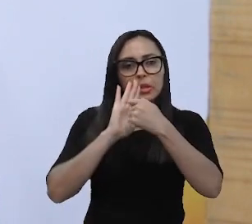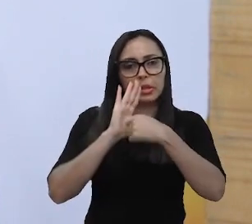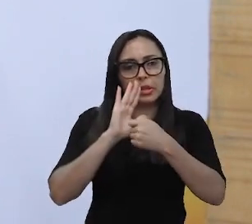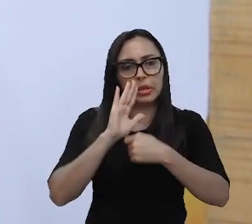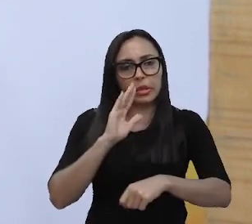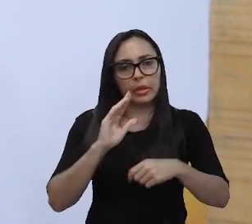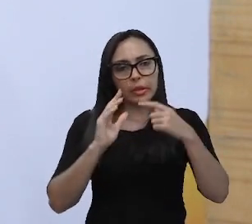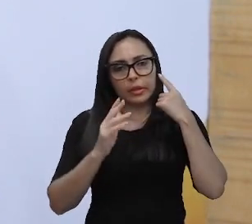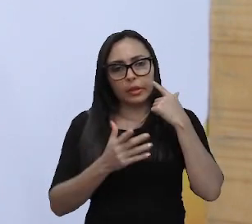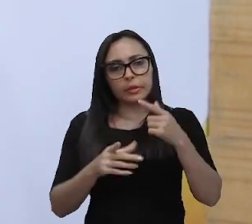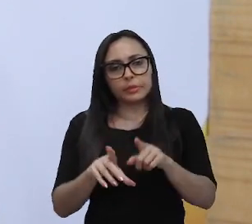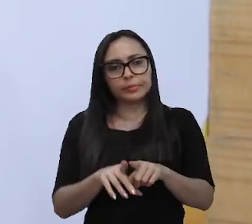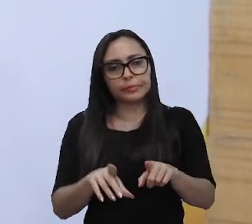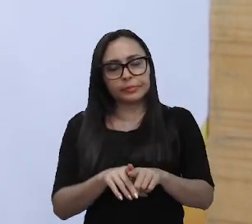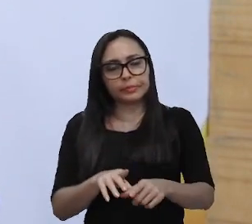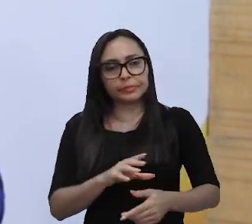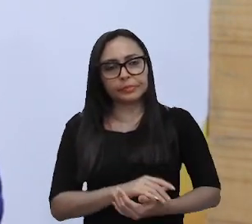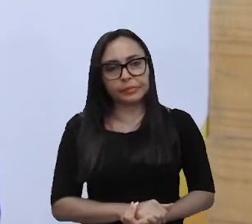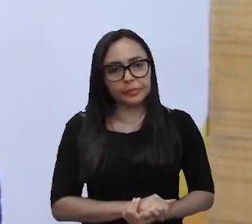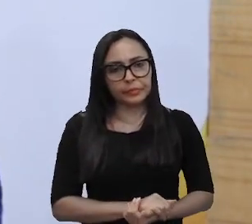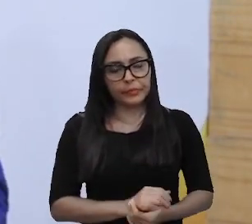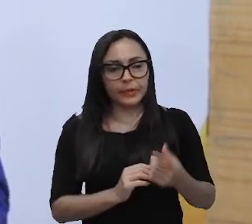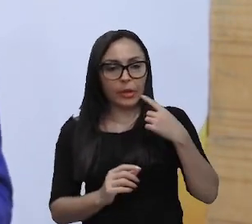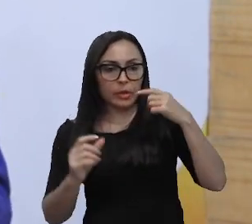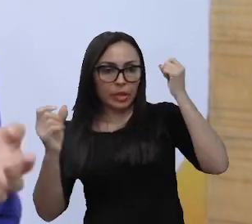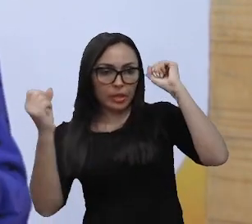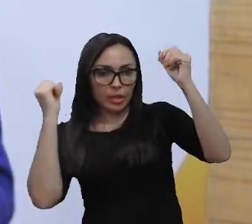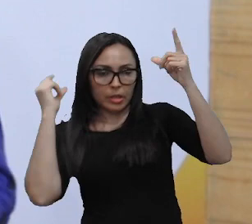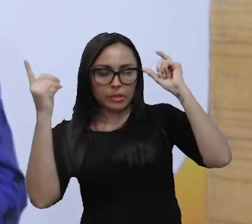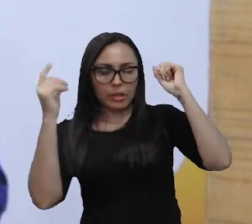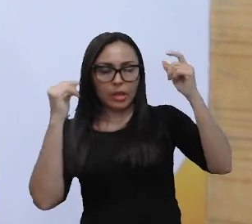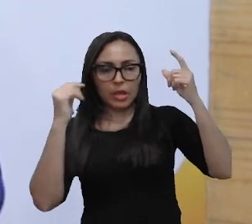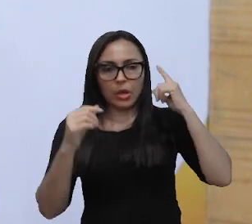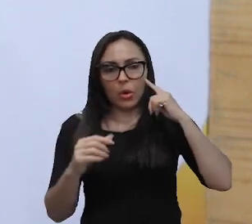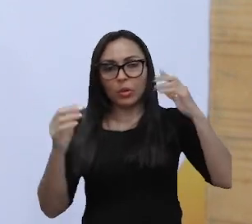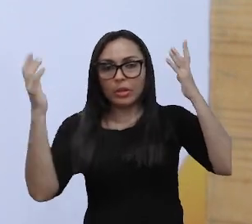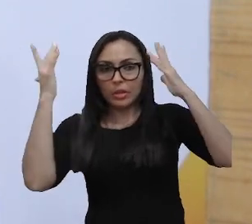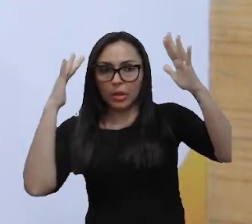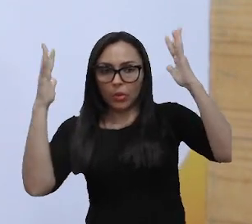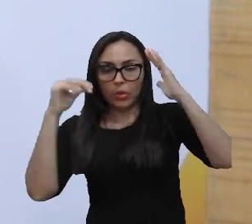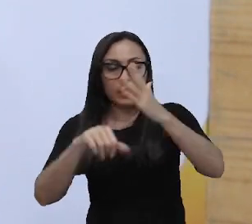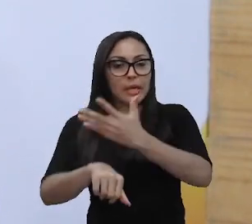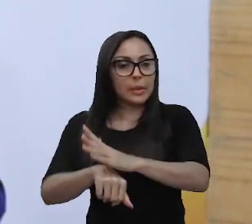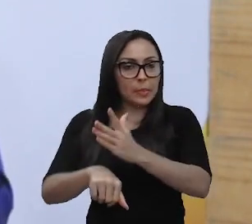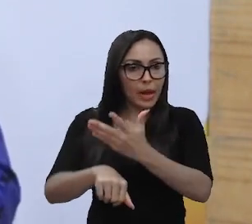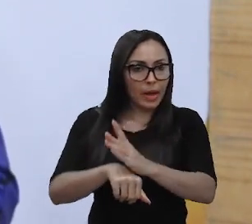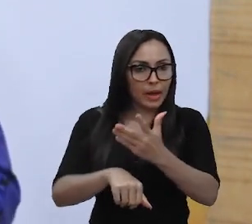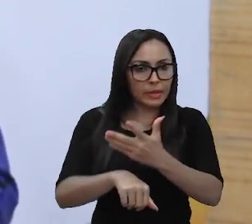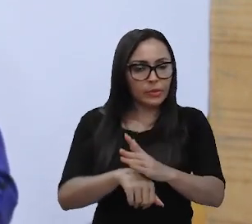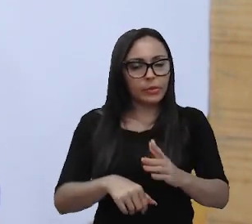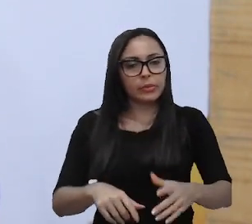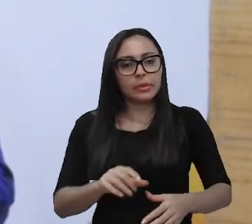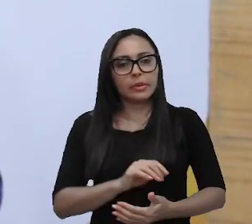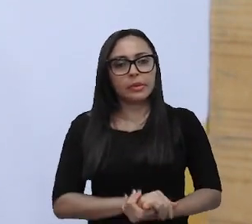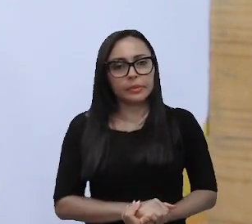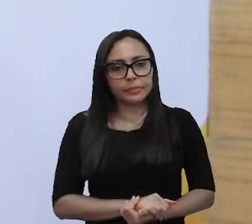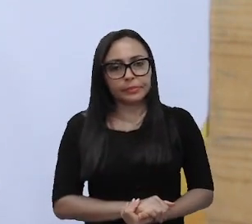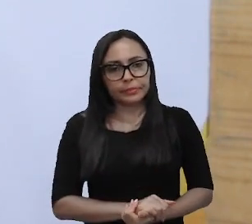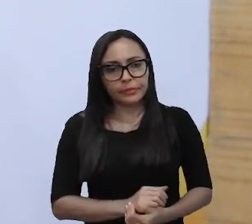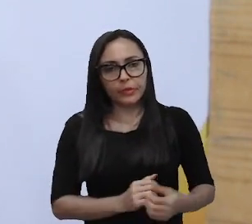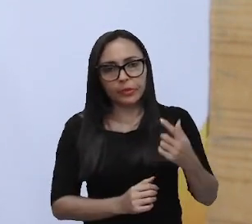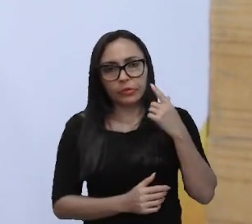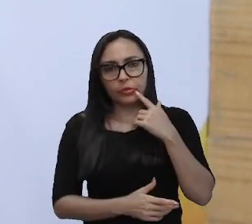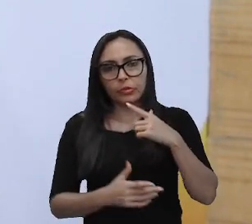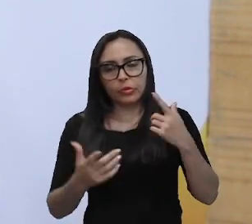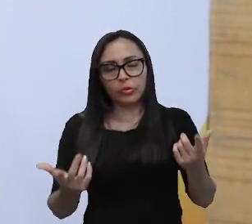Dias, David King, da criação ao roteiro Teoria e Prática do Grande Docu Parado, que é um clássico, Jornada do